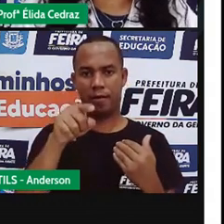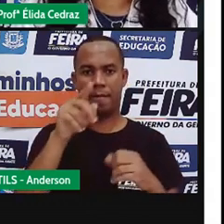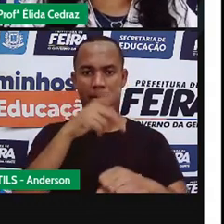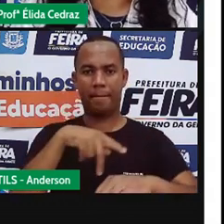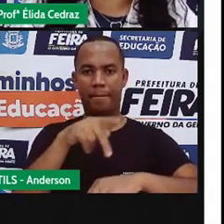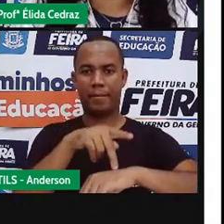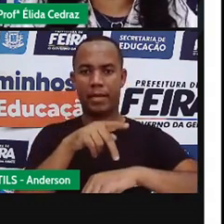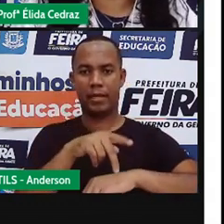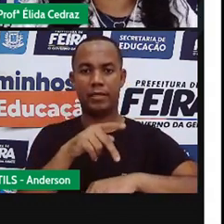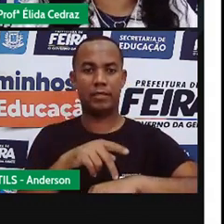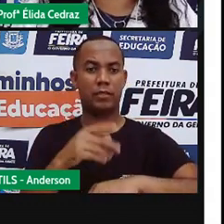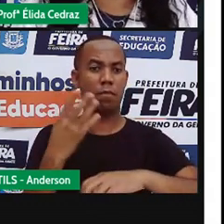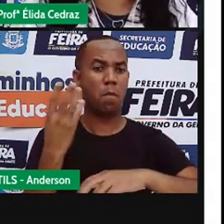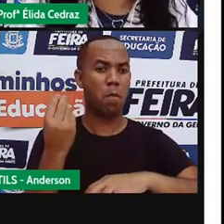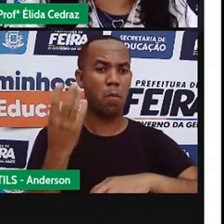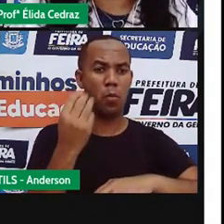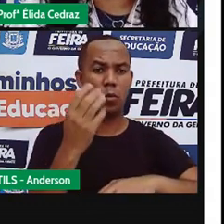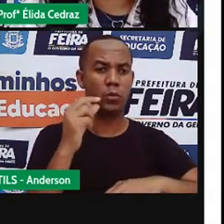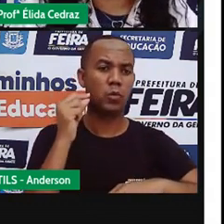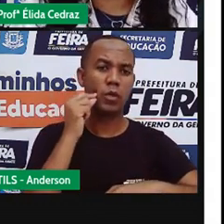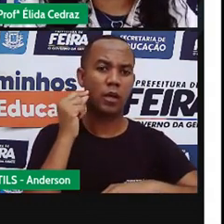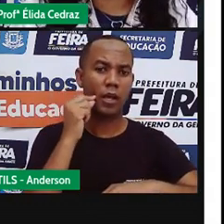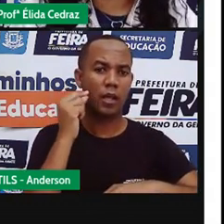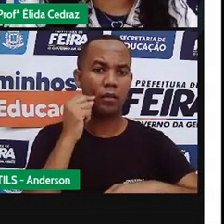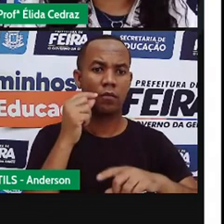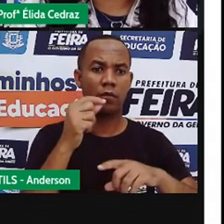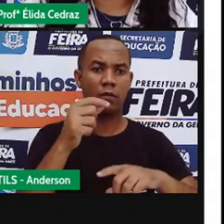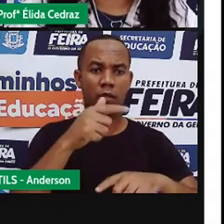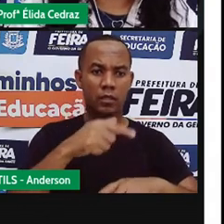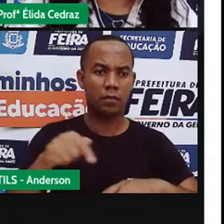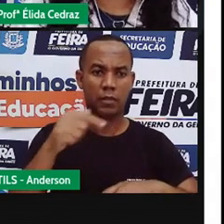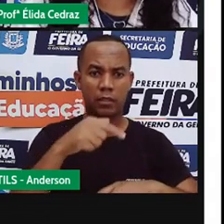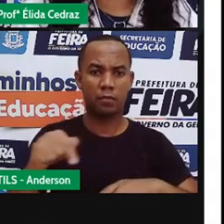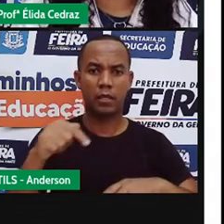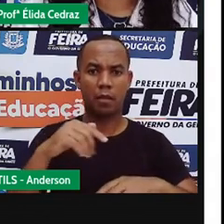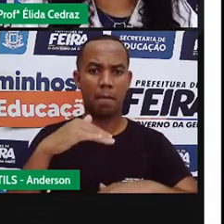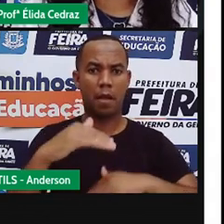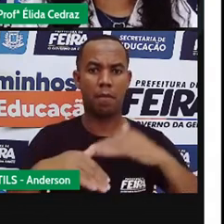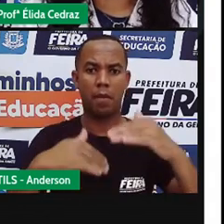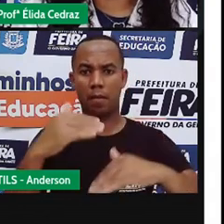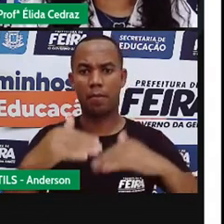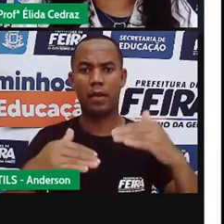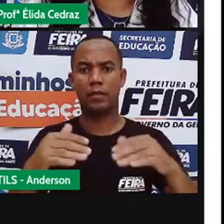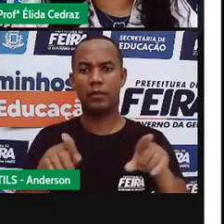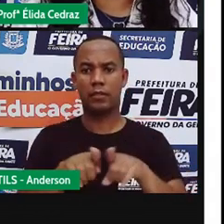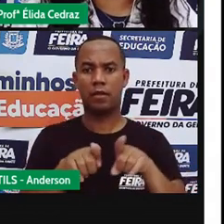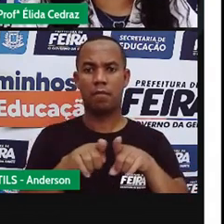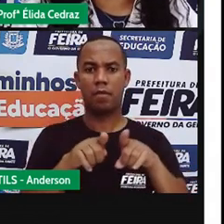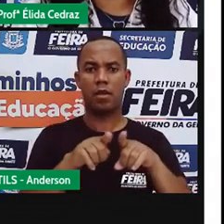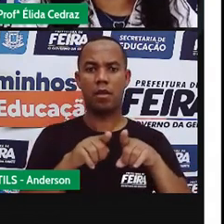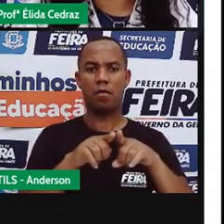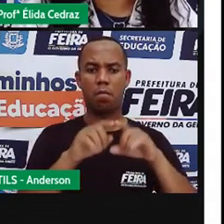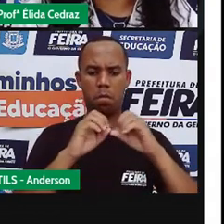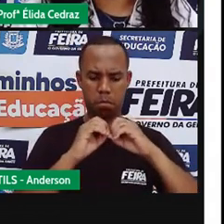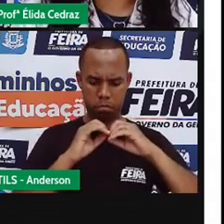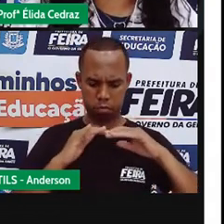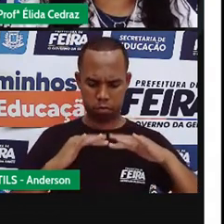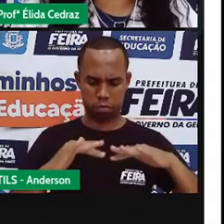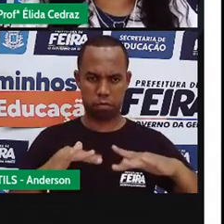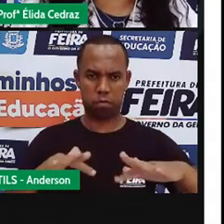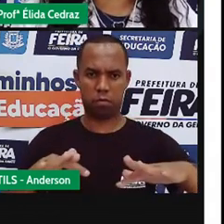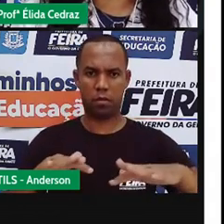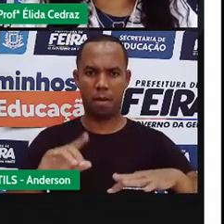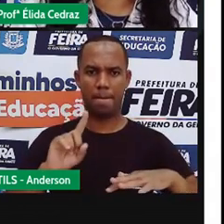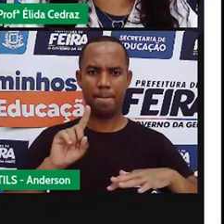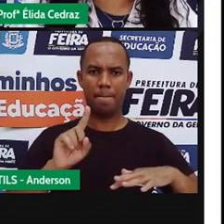infestação dobra a cada três semanas. A praga se espalha por mil quilômetros e